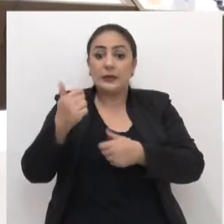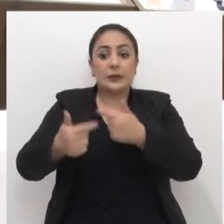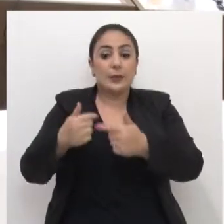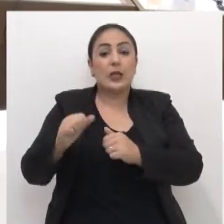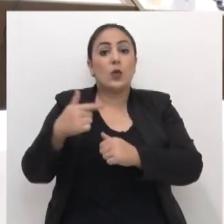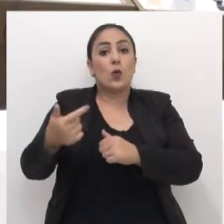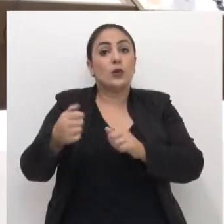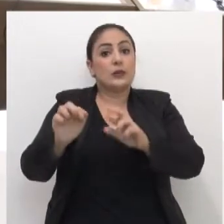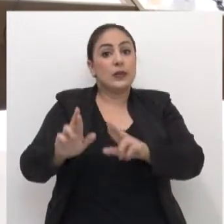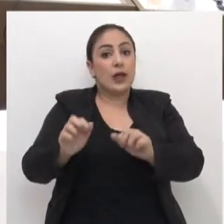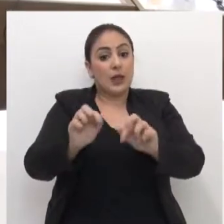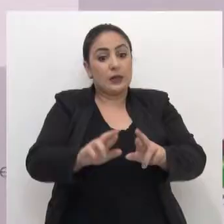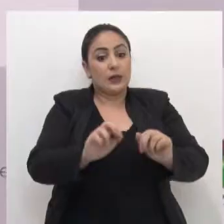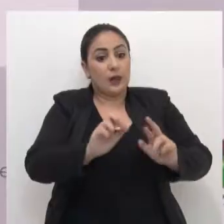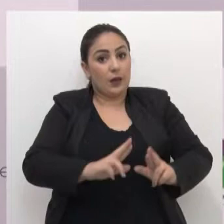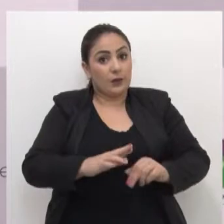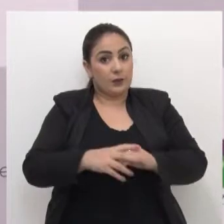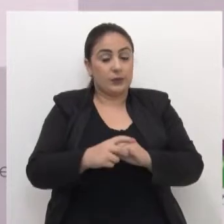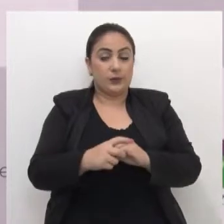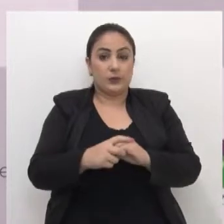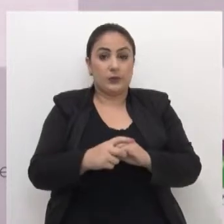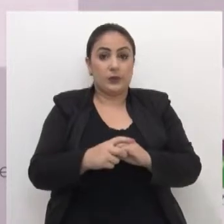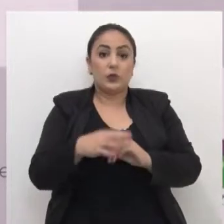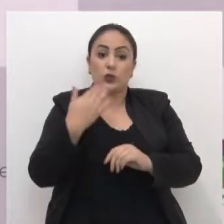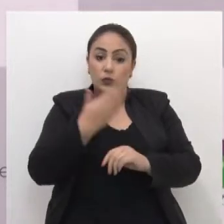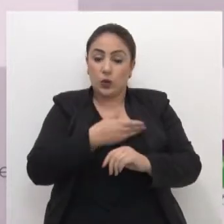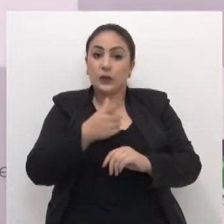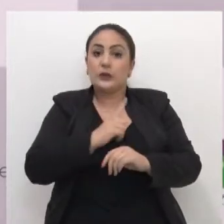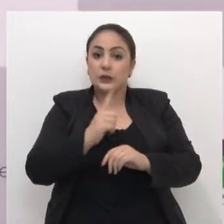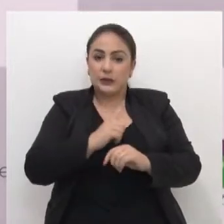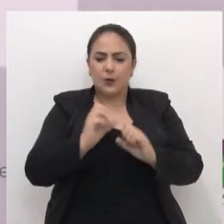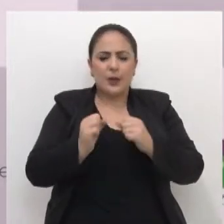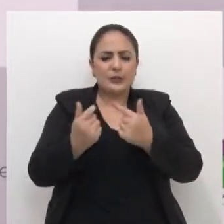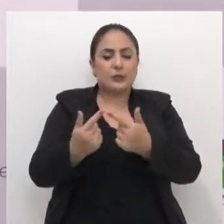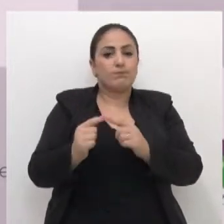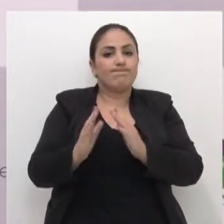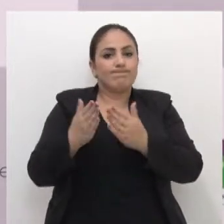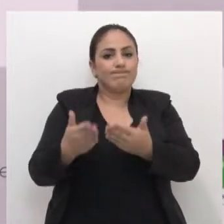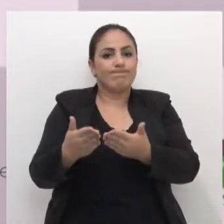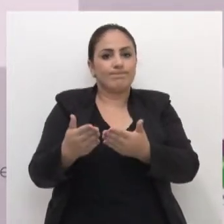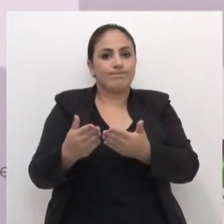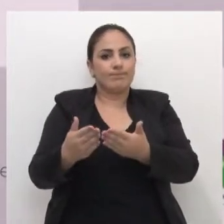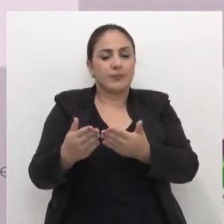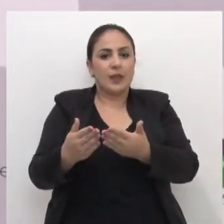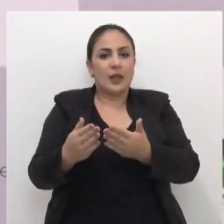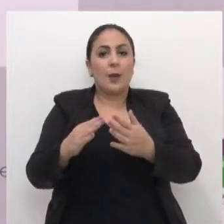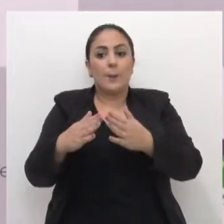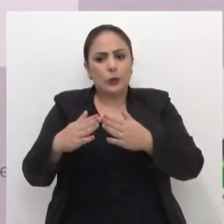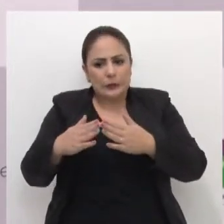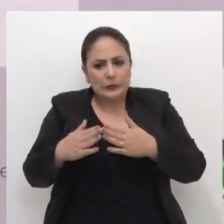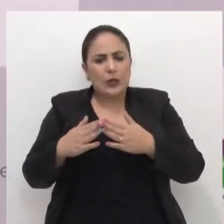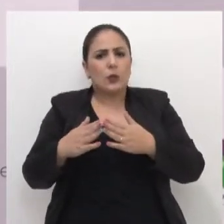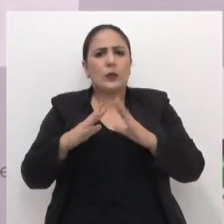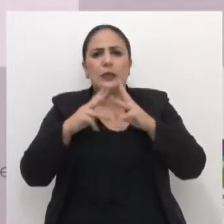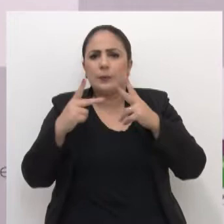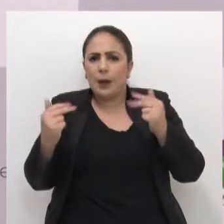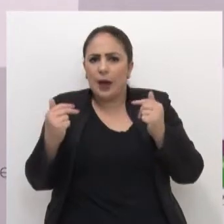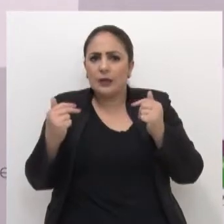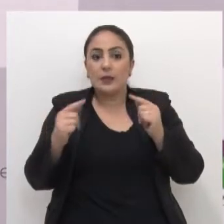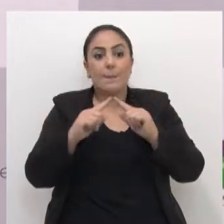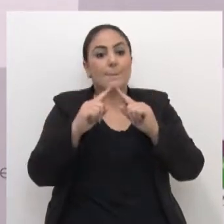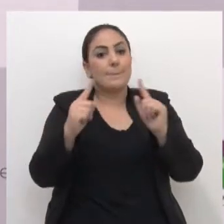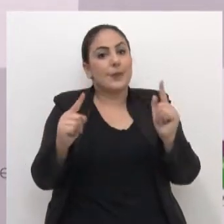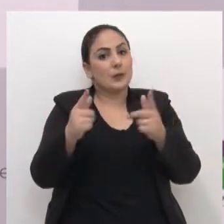outros segmentos. A gente tem uma atuação muito forte na questão da defesa dos animais, do bem-estar animal,